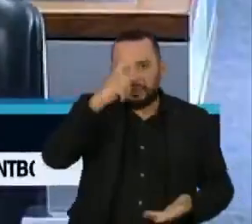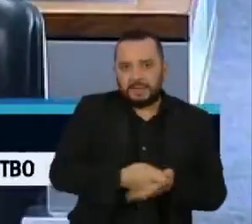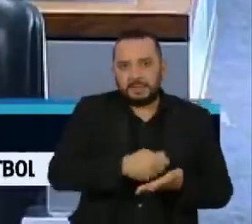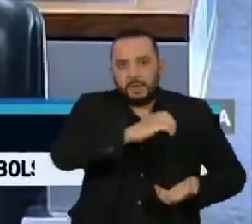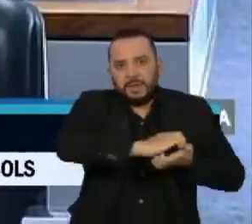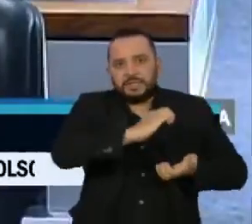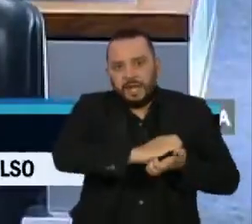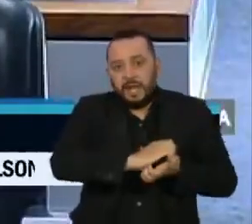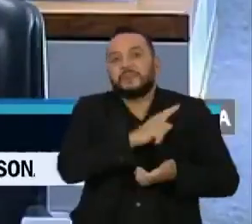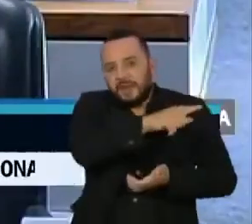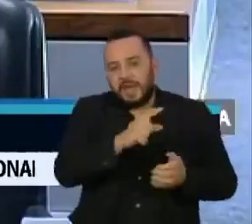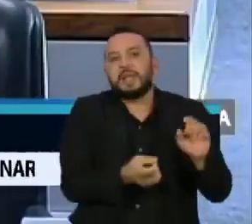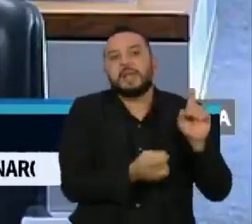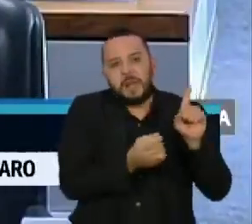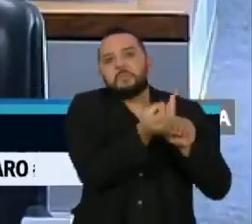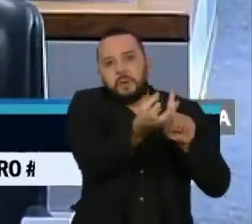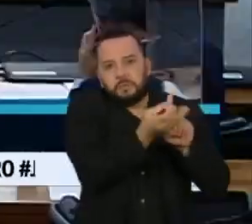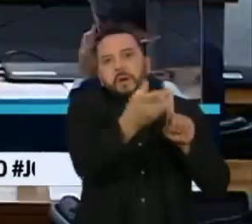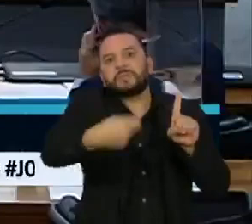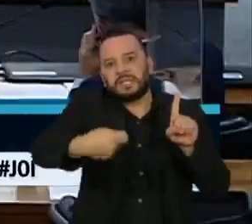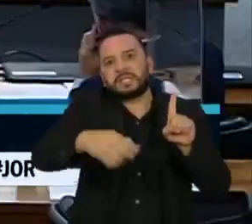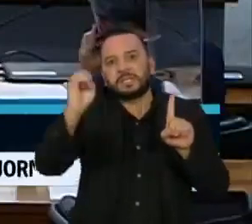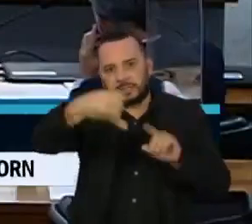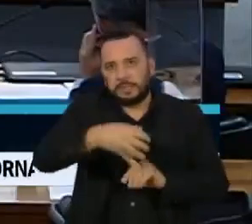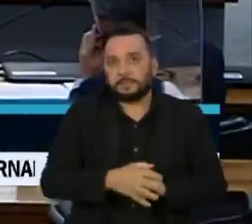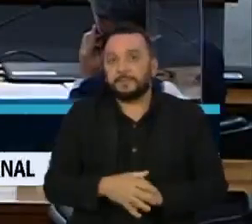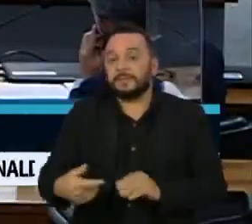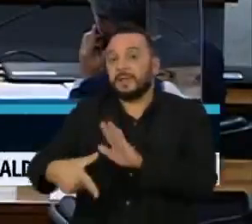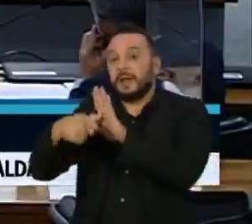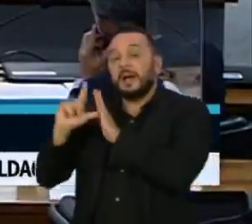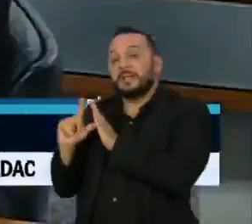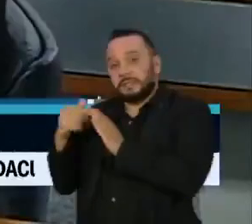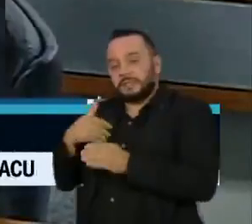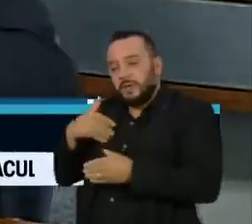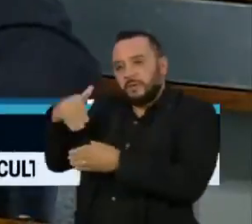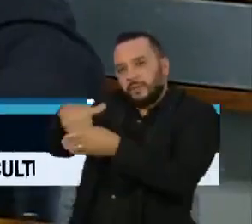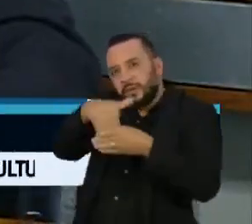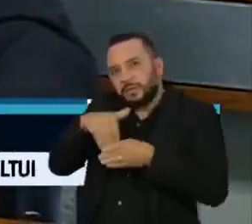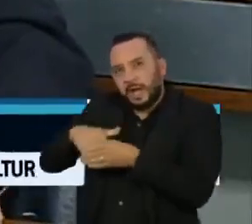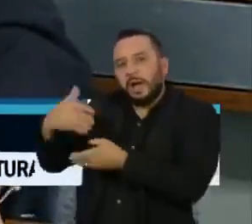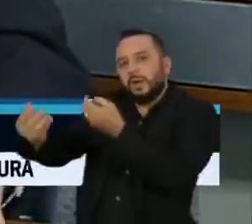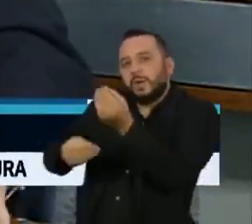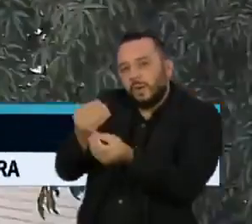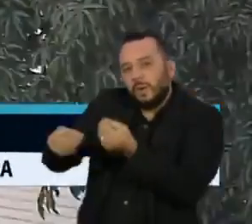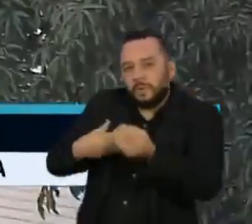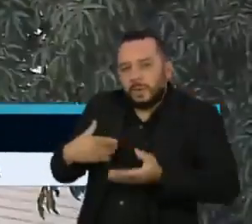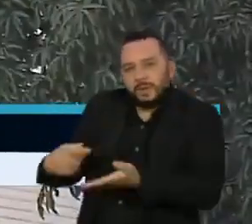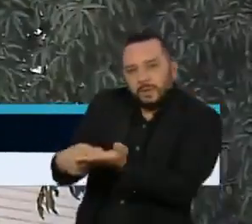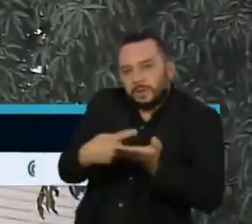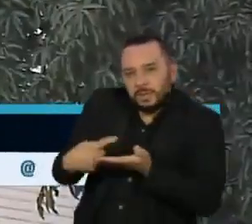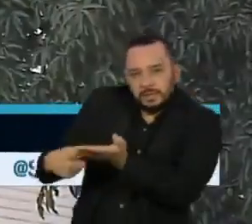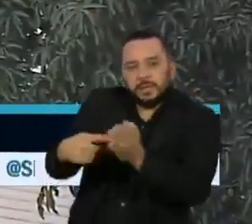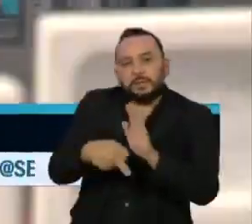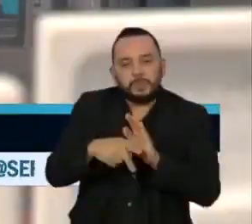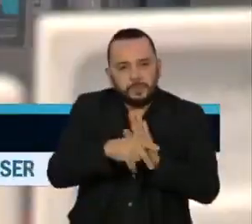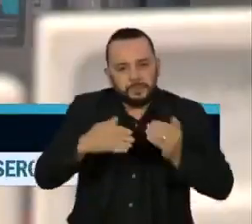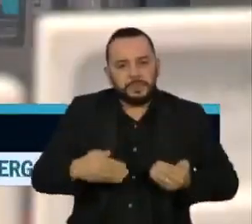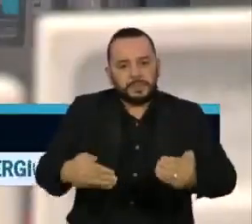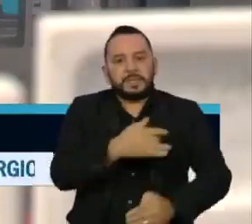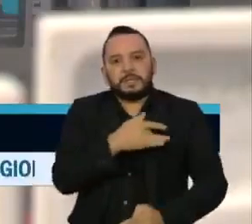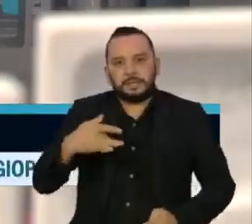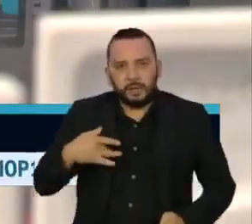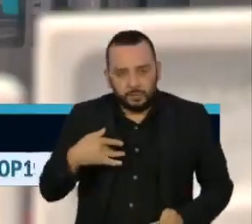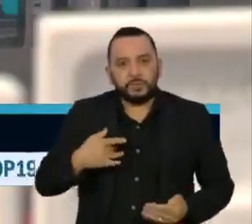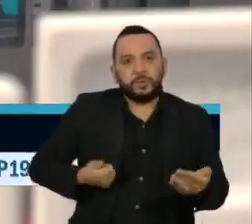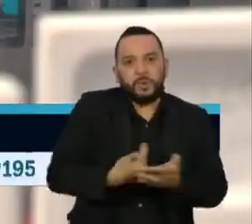Antes da sessão com o Wieser começar, os senadores votaram requerimentos para apurar uma suposta negociação do Ministério da Saúde pela